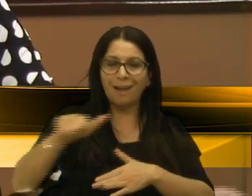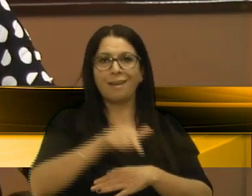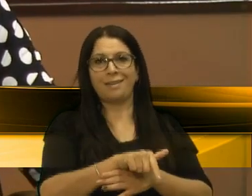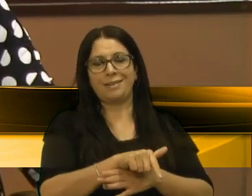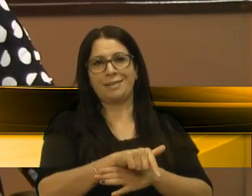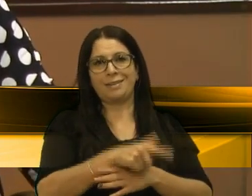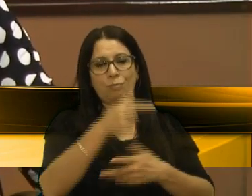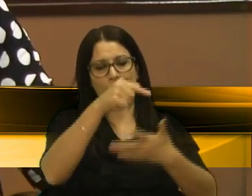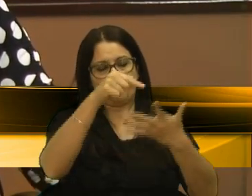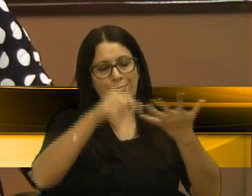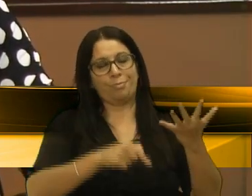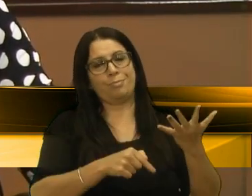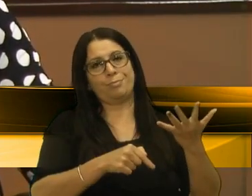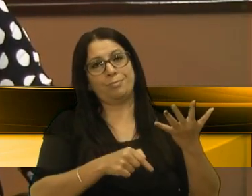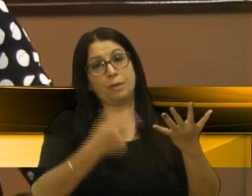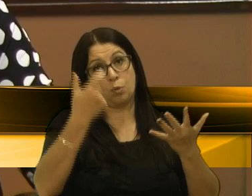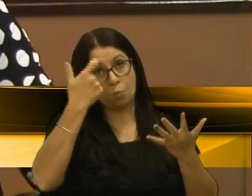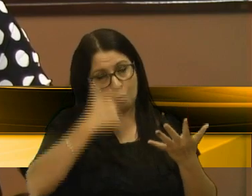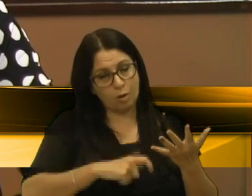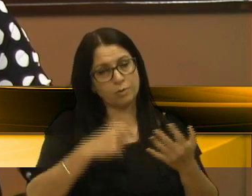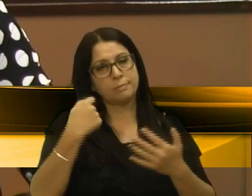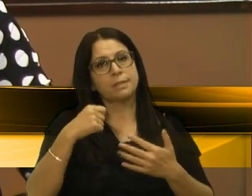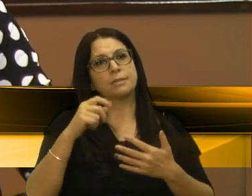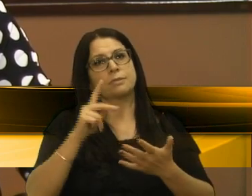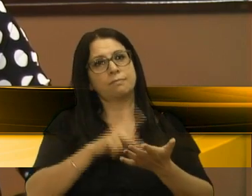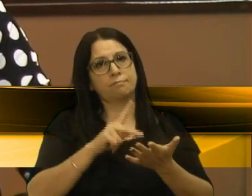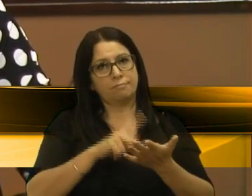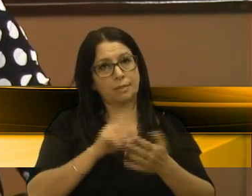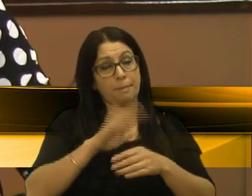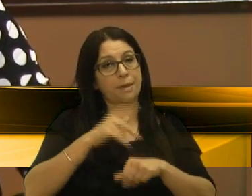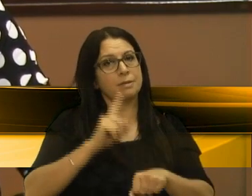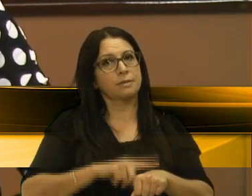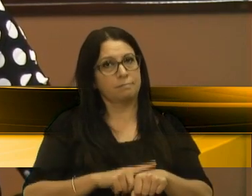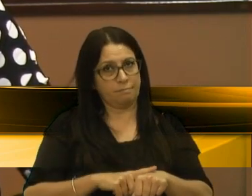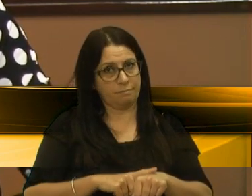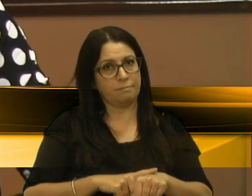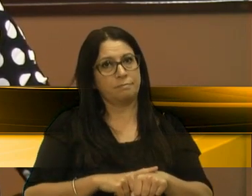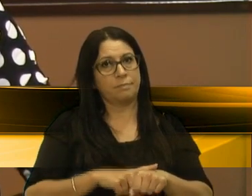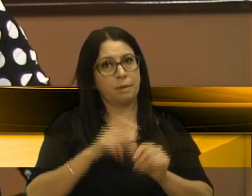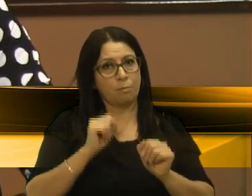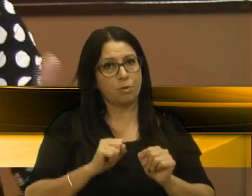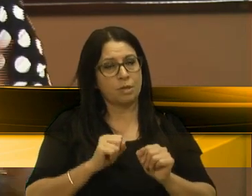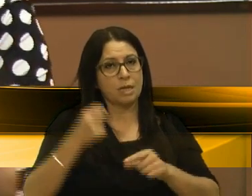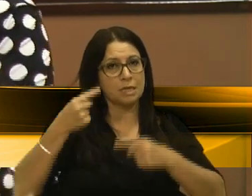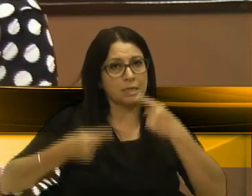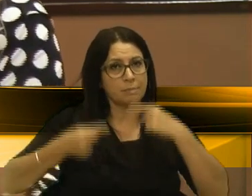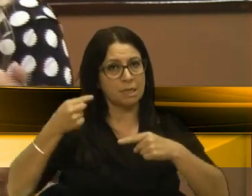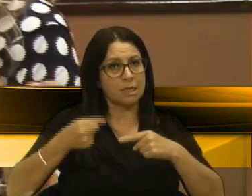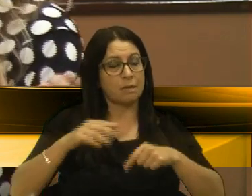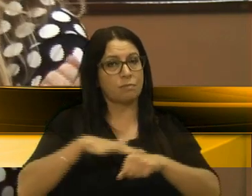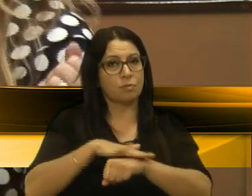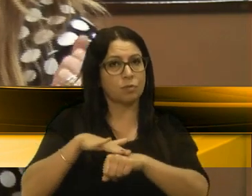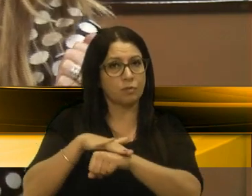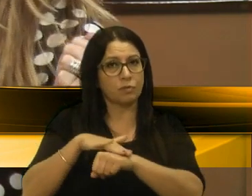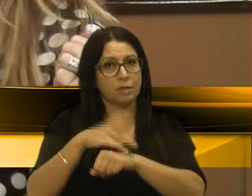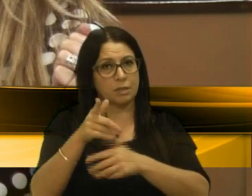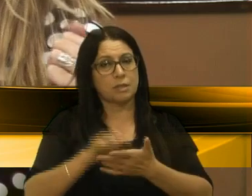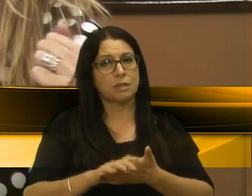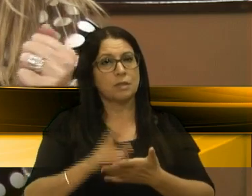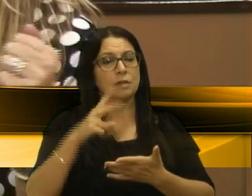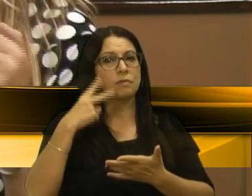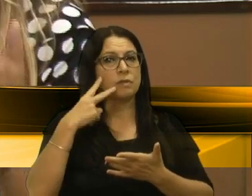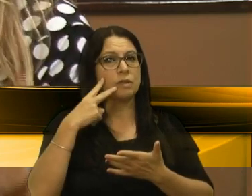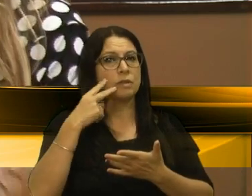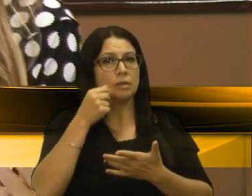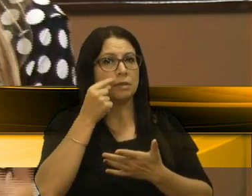questões. Então, eu acho que a gente precisa, sim, de mais tempo para poder ter esse debate. Estava conversando com o vereador